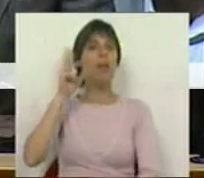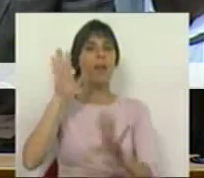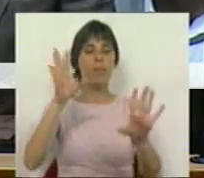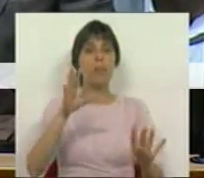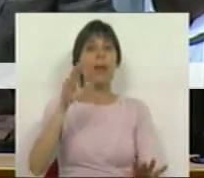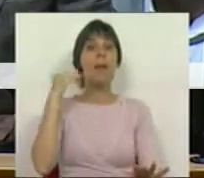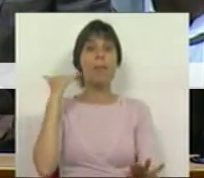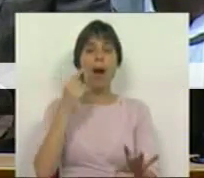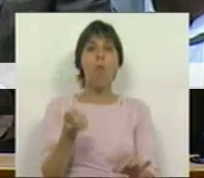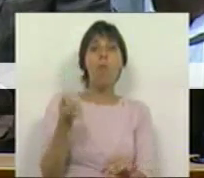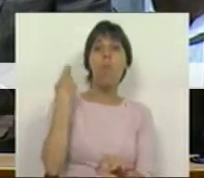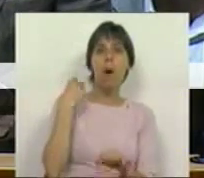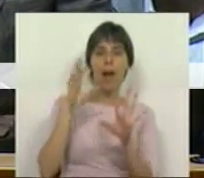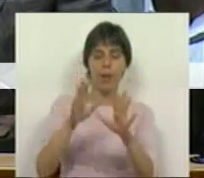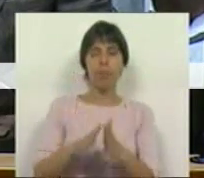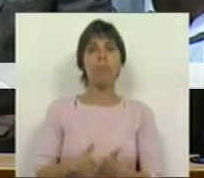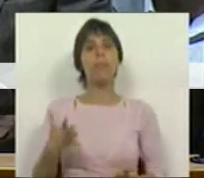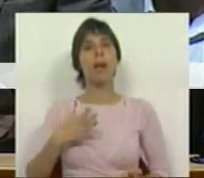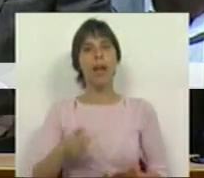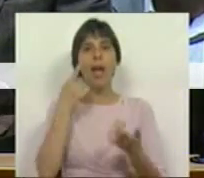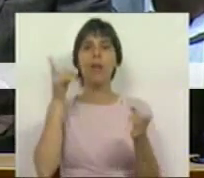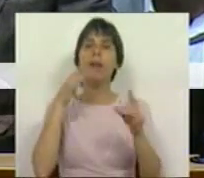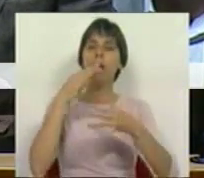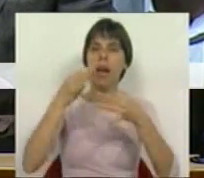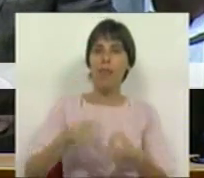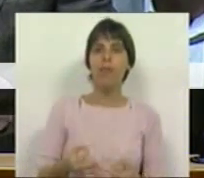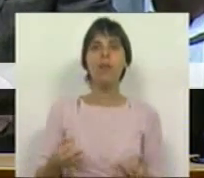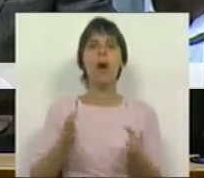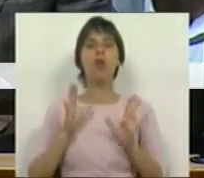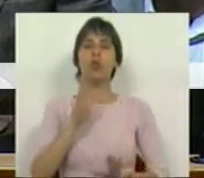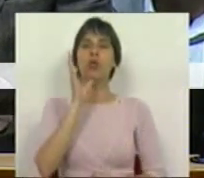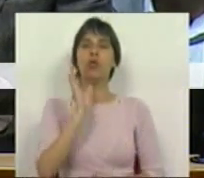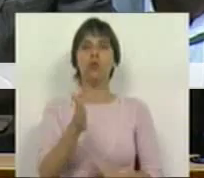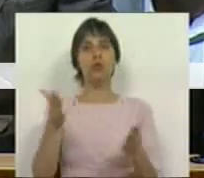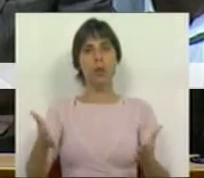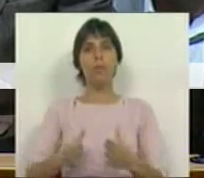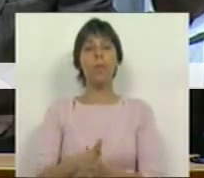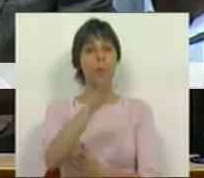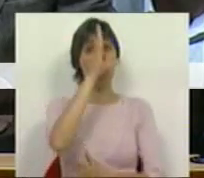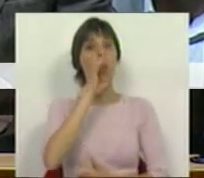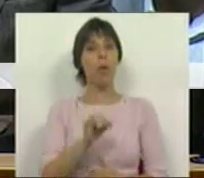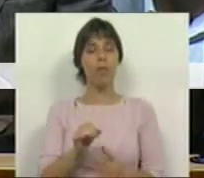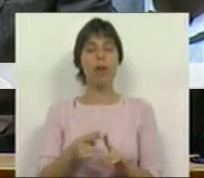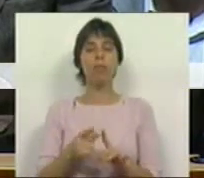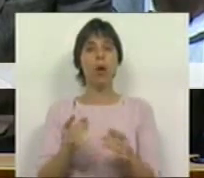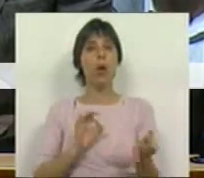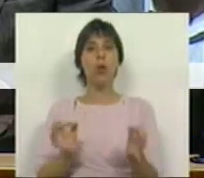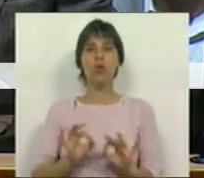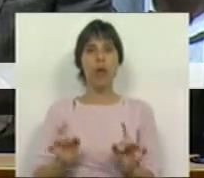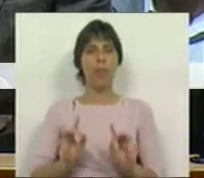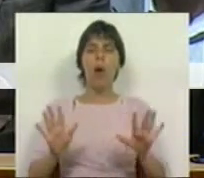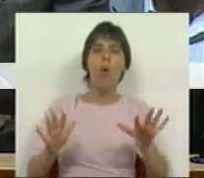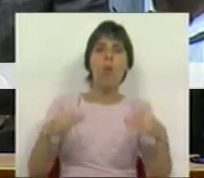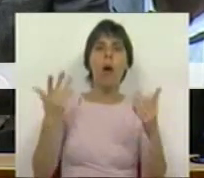Pedro Passos Coelho, há um ano. Quero reafirmar o que já disse. O Governo não está a preparar